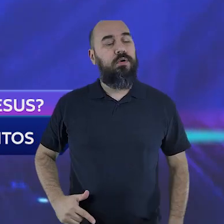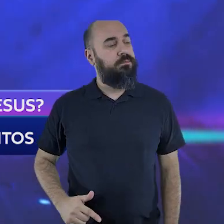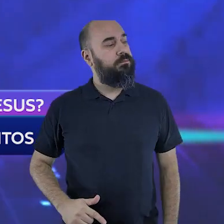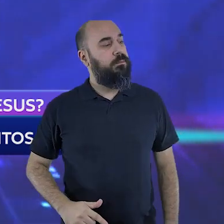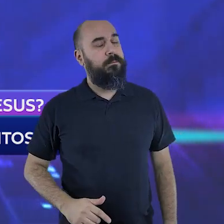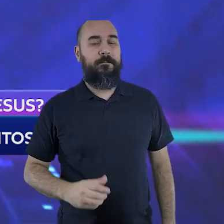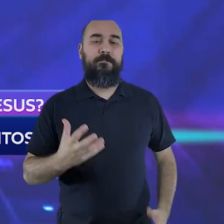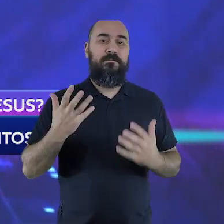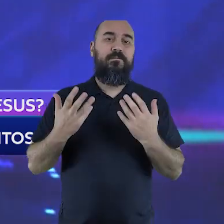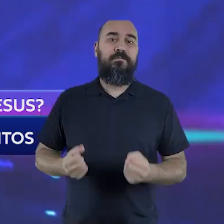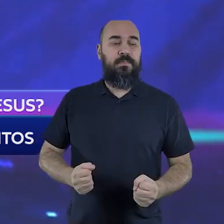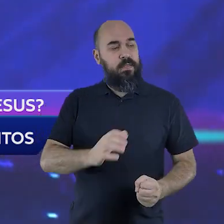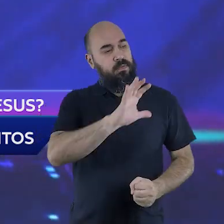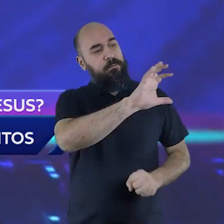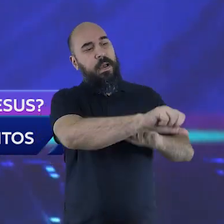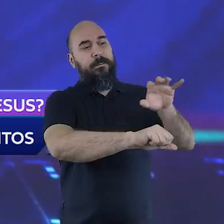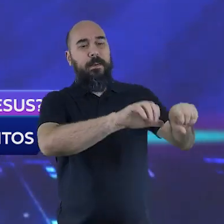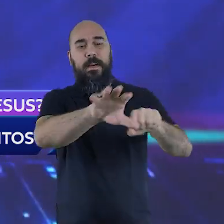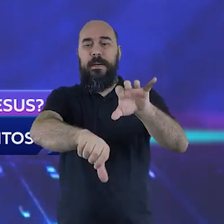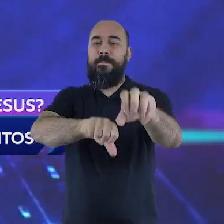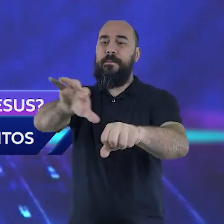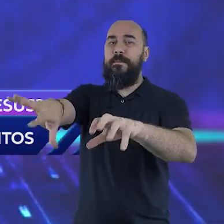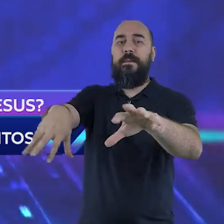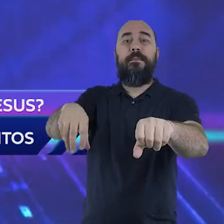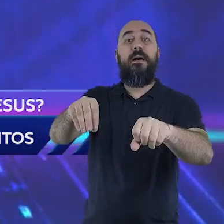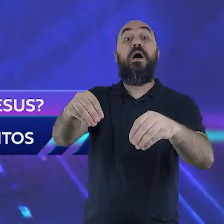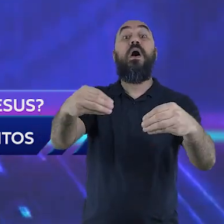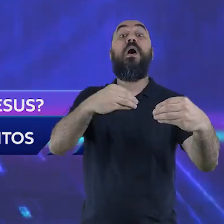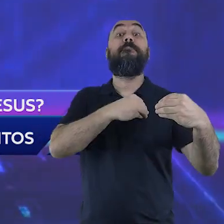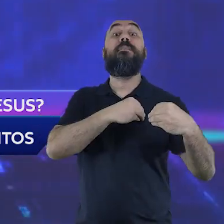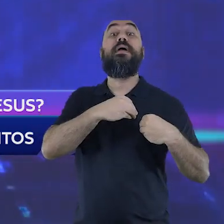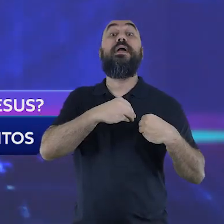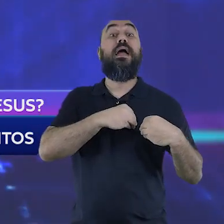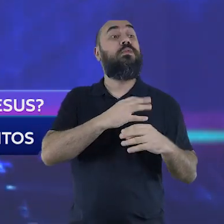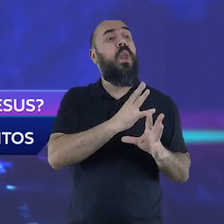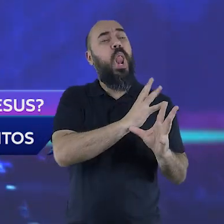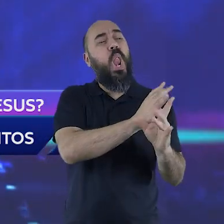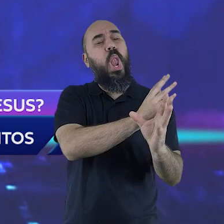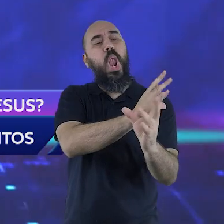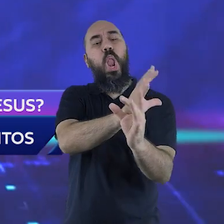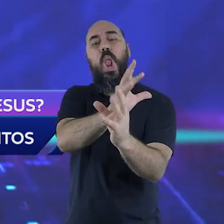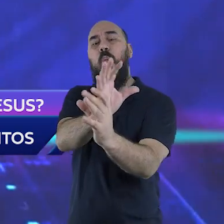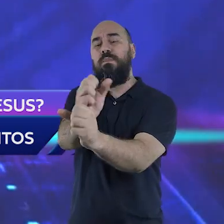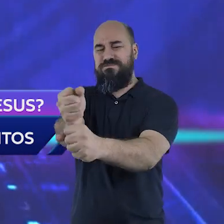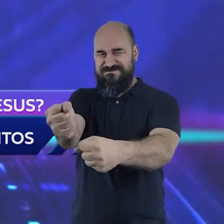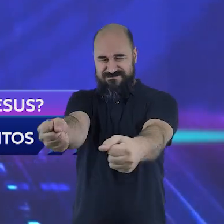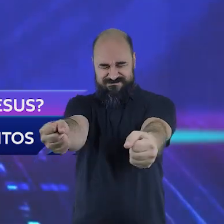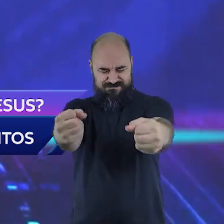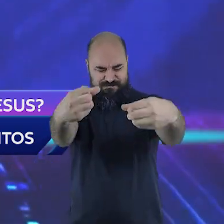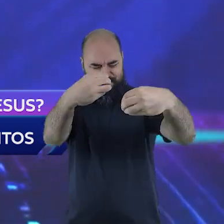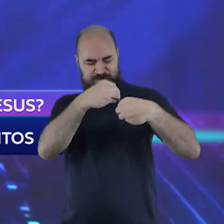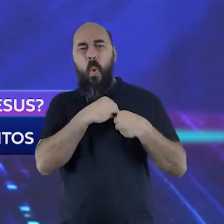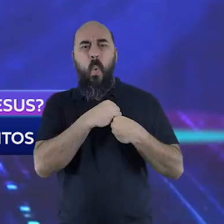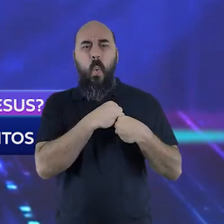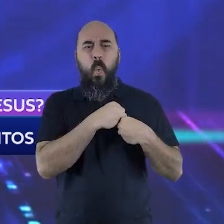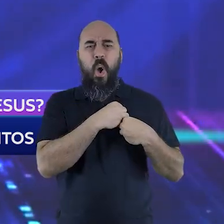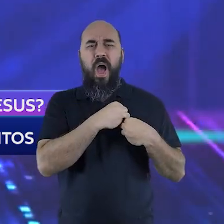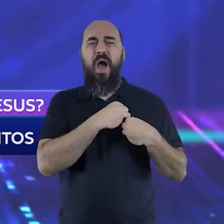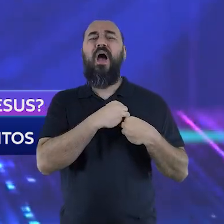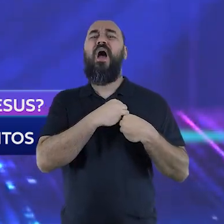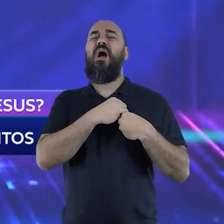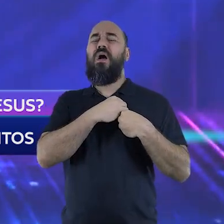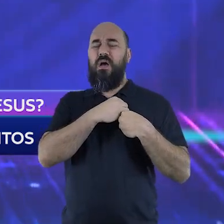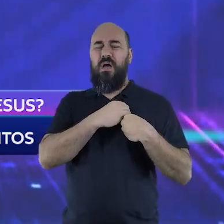não era dele. Ele assume uma culpa que não era dele. E ele agora possibilita ao ser humano o perdão